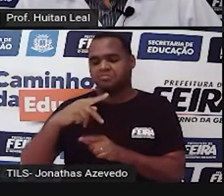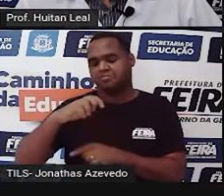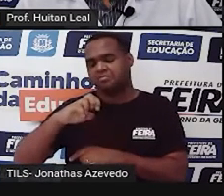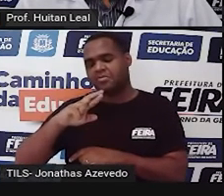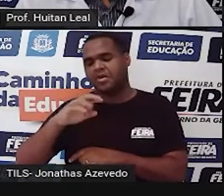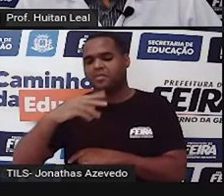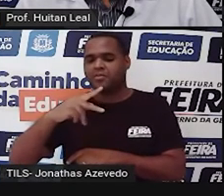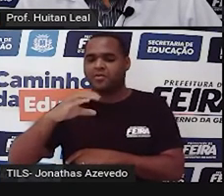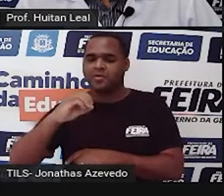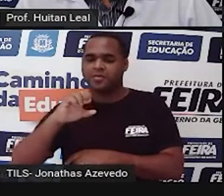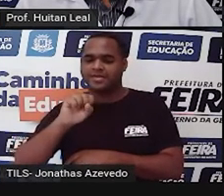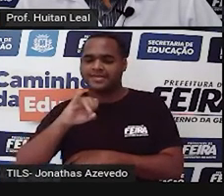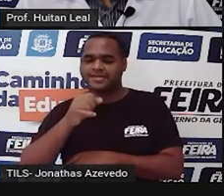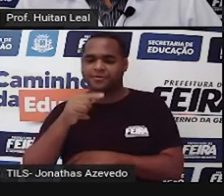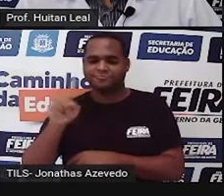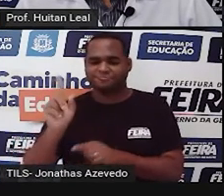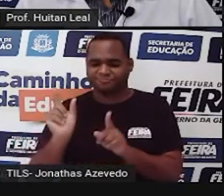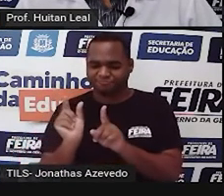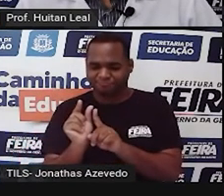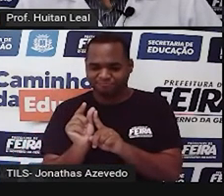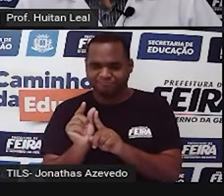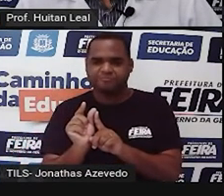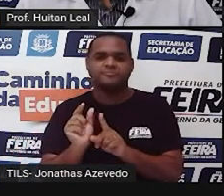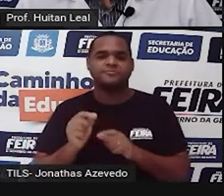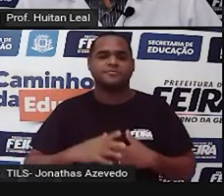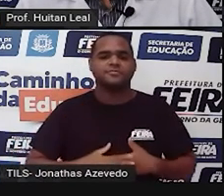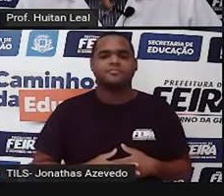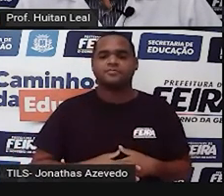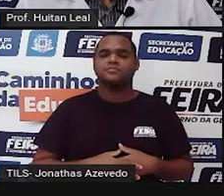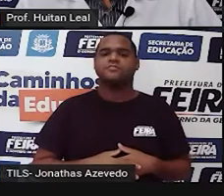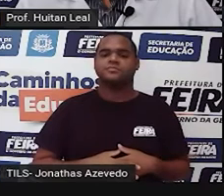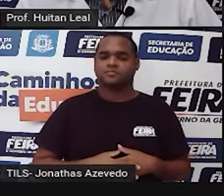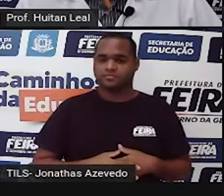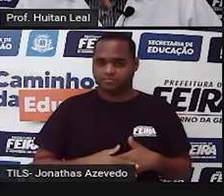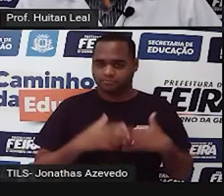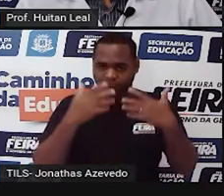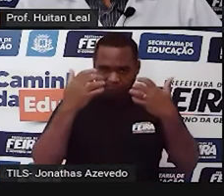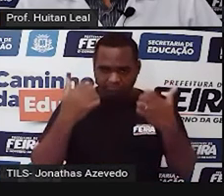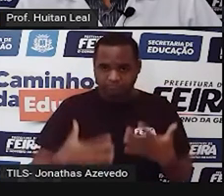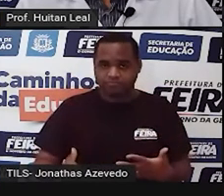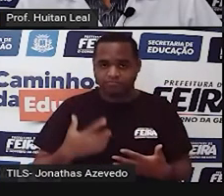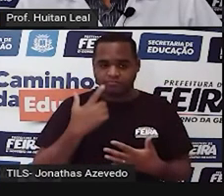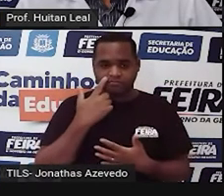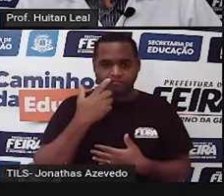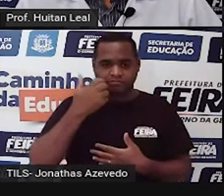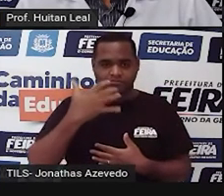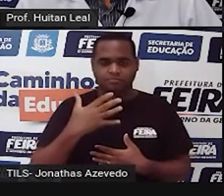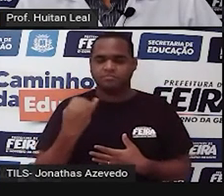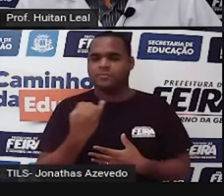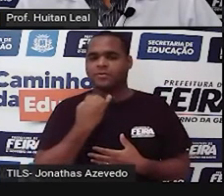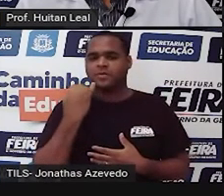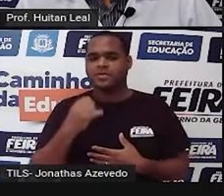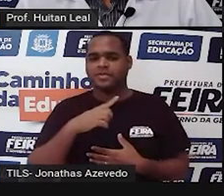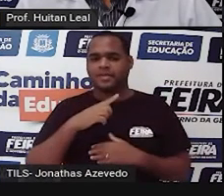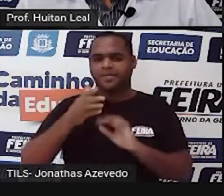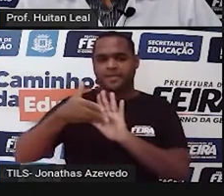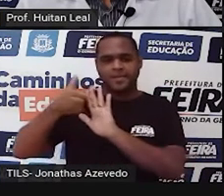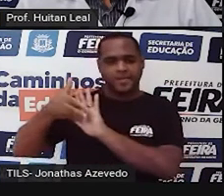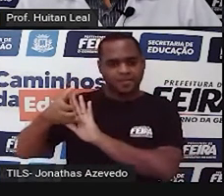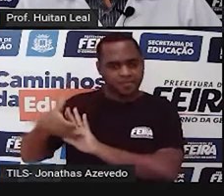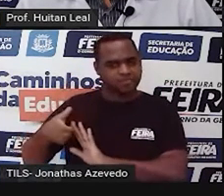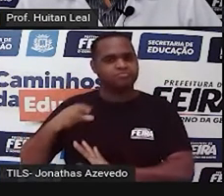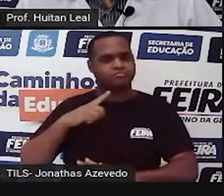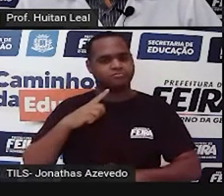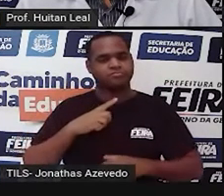preposições. Então, observem o efeito quando nós tiramos as preposições.